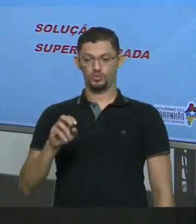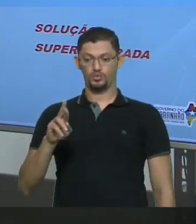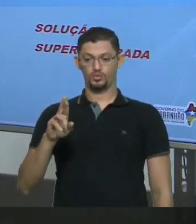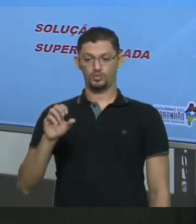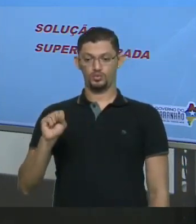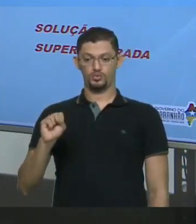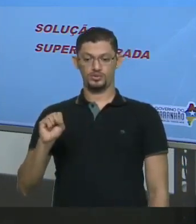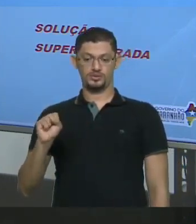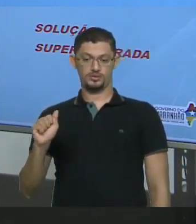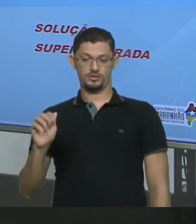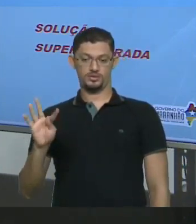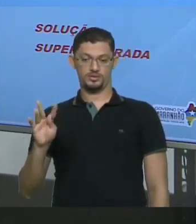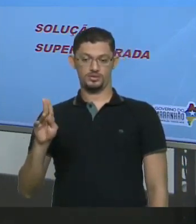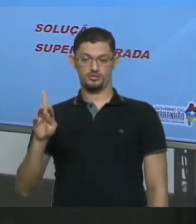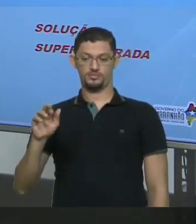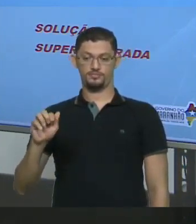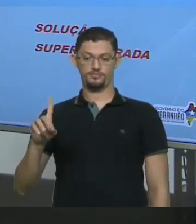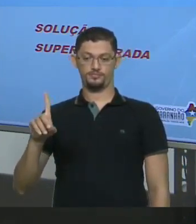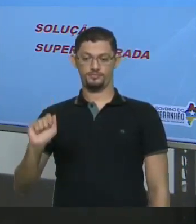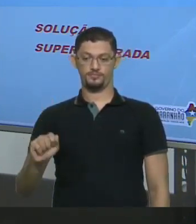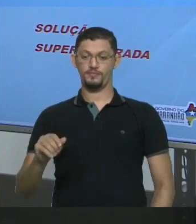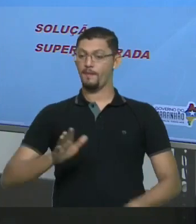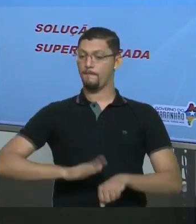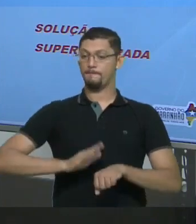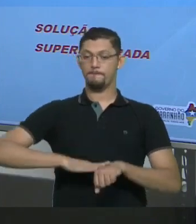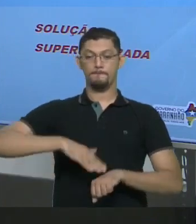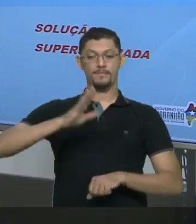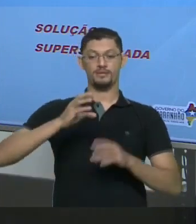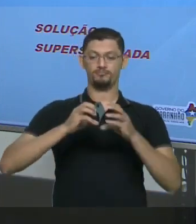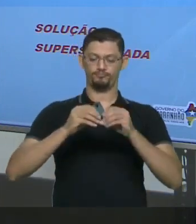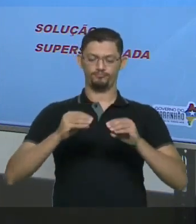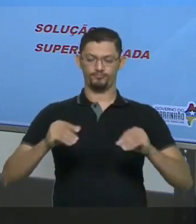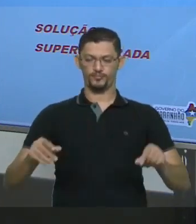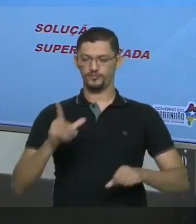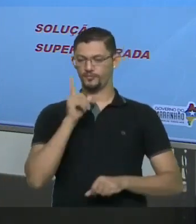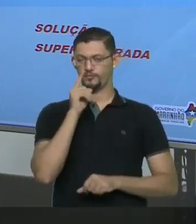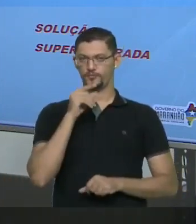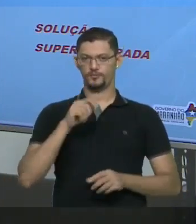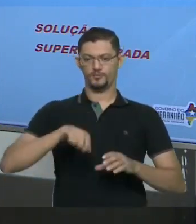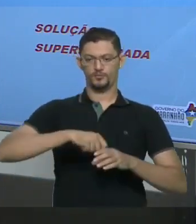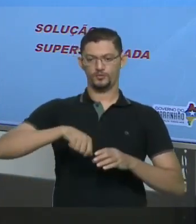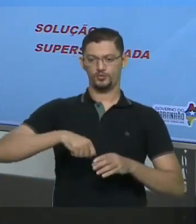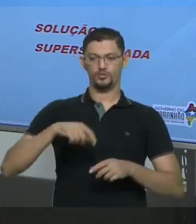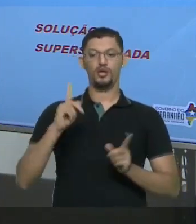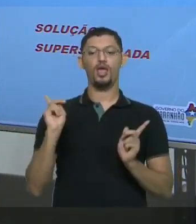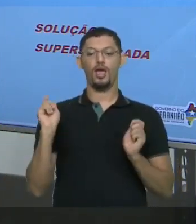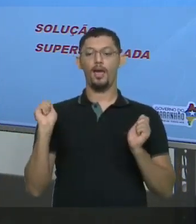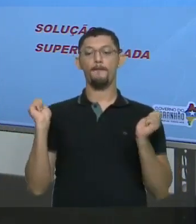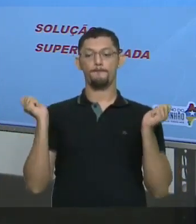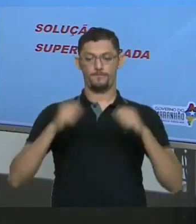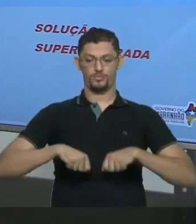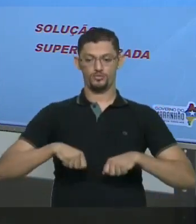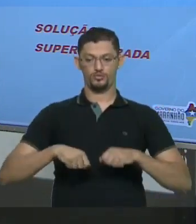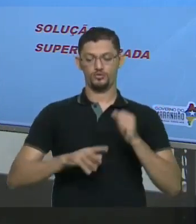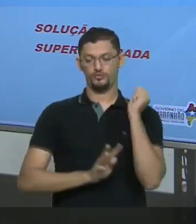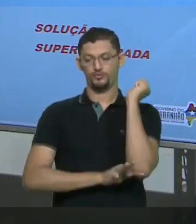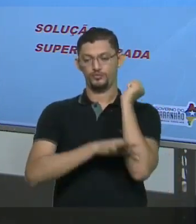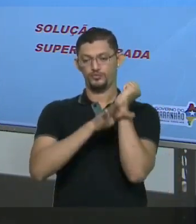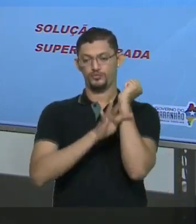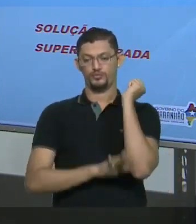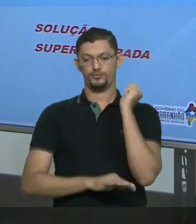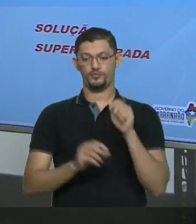consigo Colocar Mais soluto Dissolver Mais soluto Do que o máximo Permitido Naquela temperatura